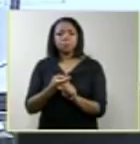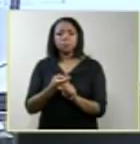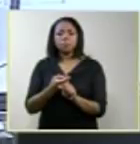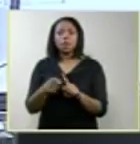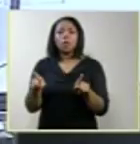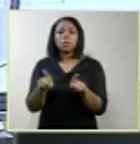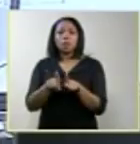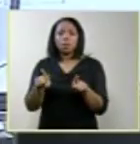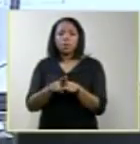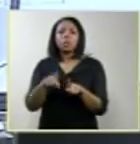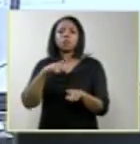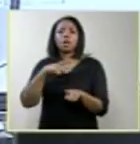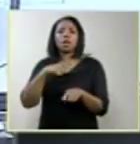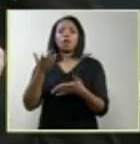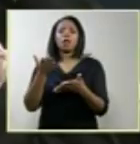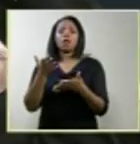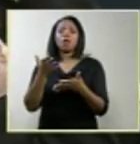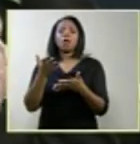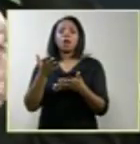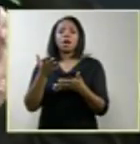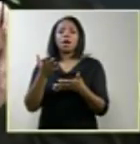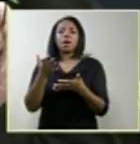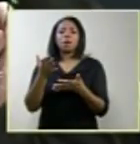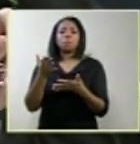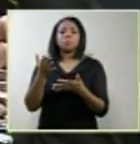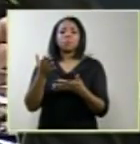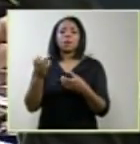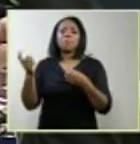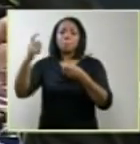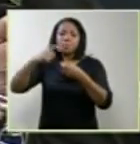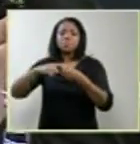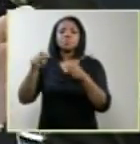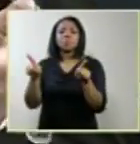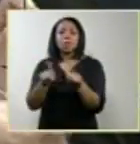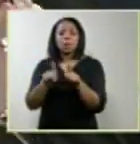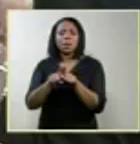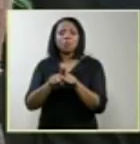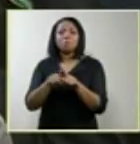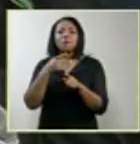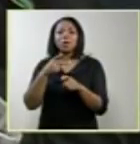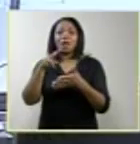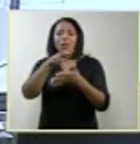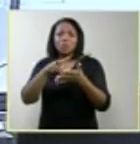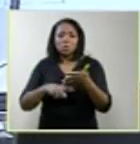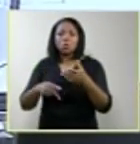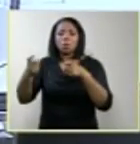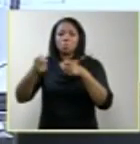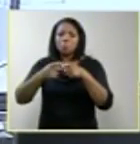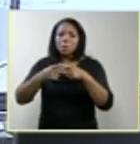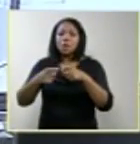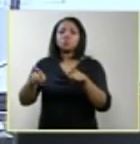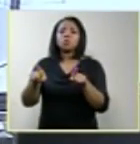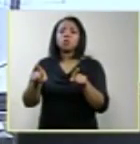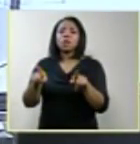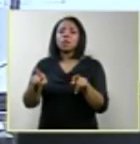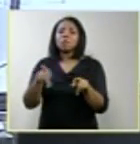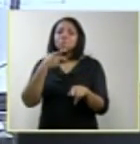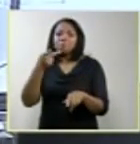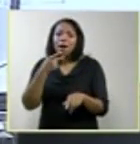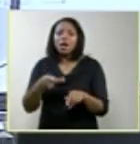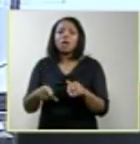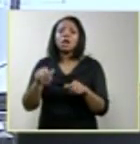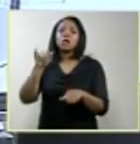que é uma parceira, que é a Federação Latino-Americana, diz que a literatura mundial médica é favorável à interrupção da gestação